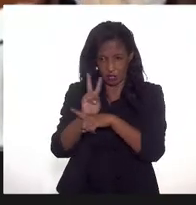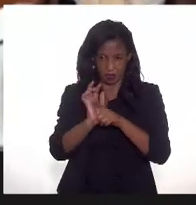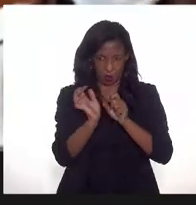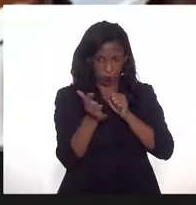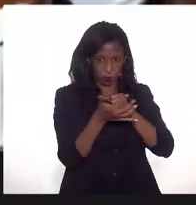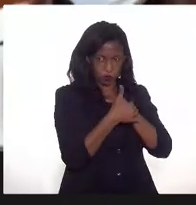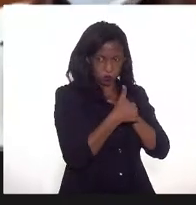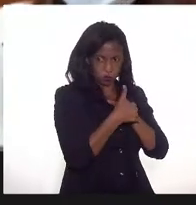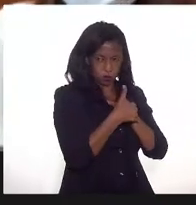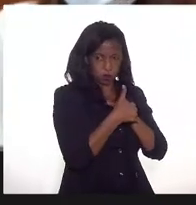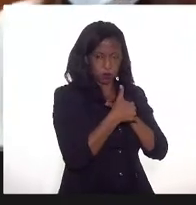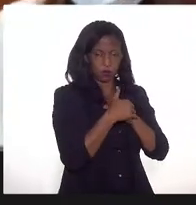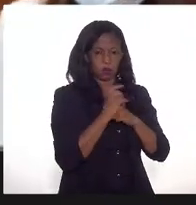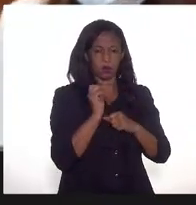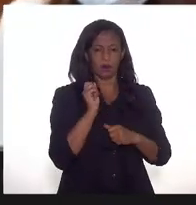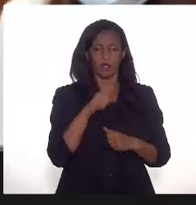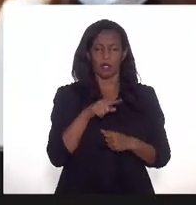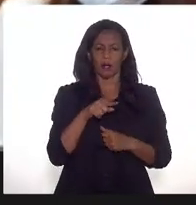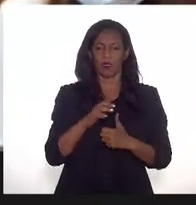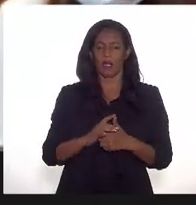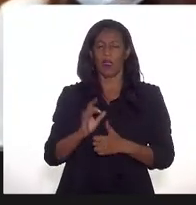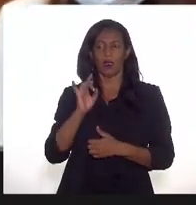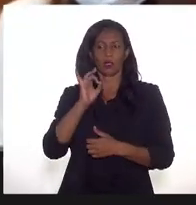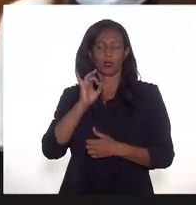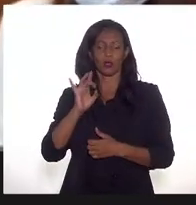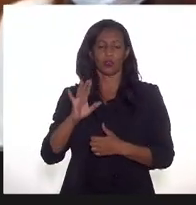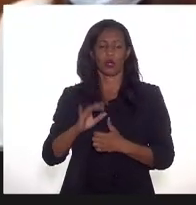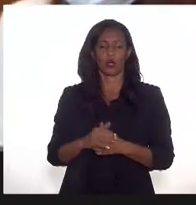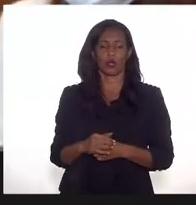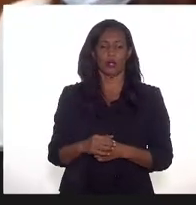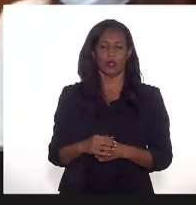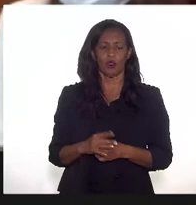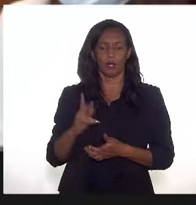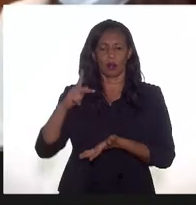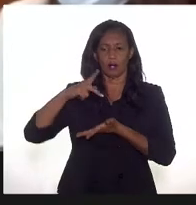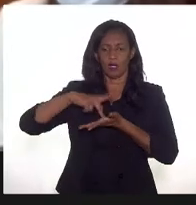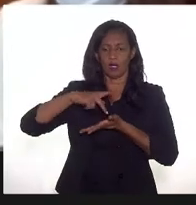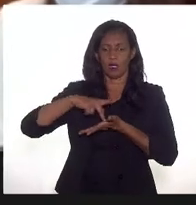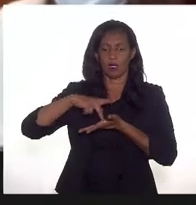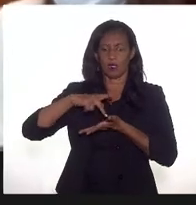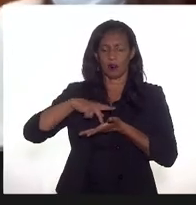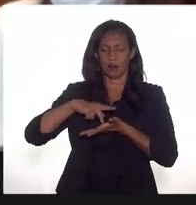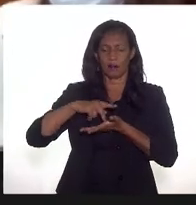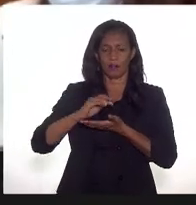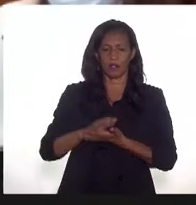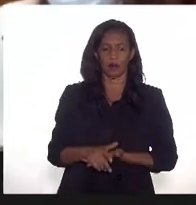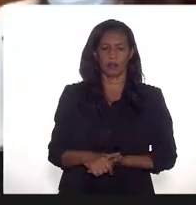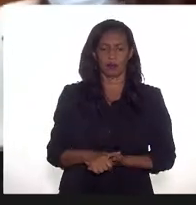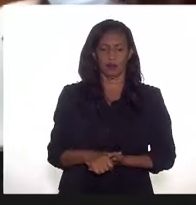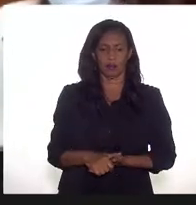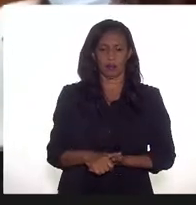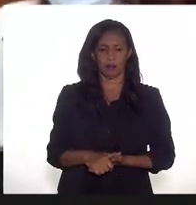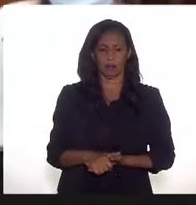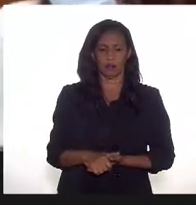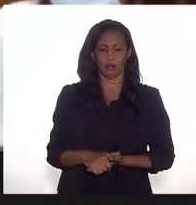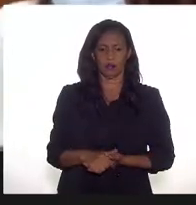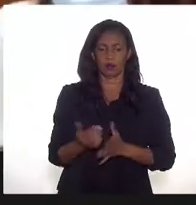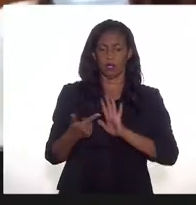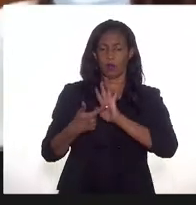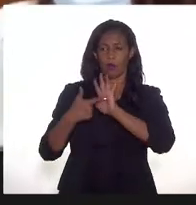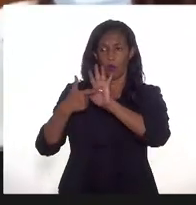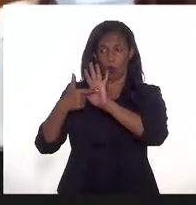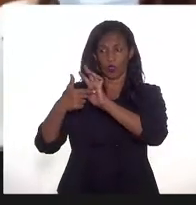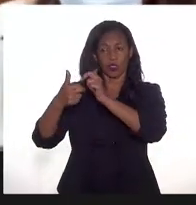essa fiscalização ela é realizada na verdade sobre a amostra a